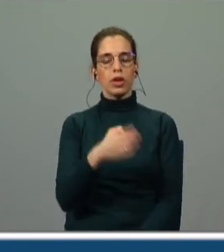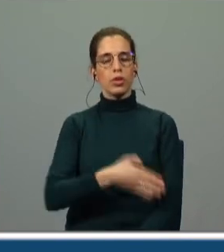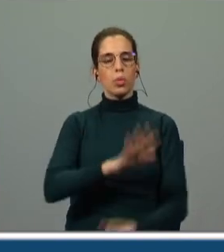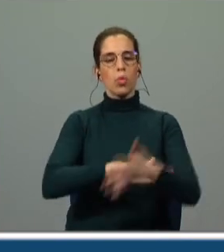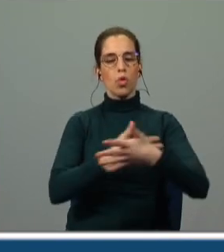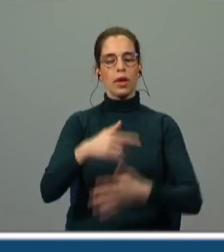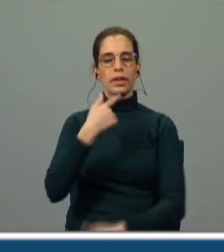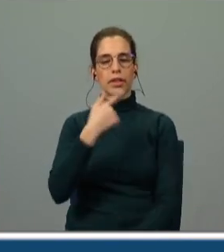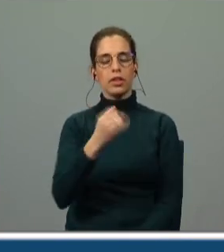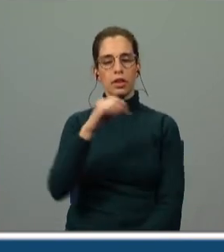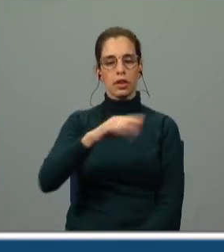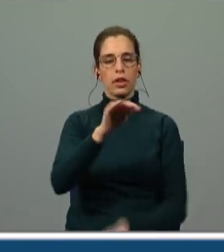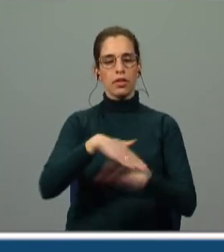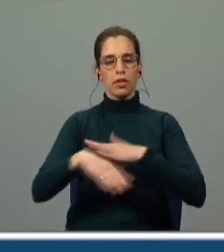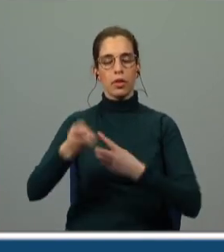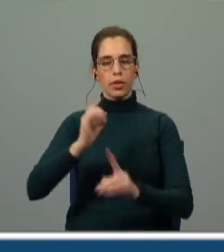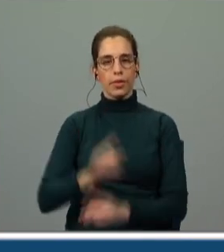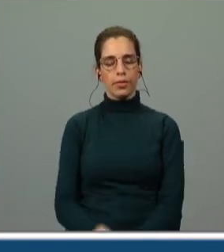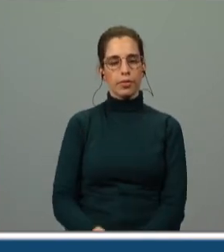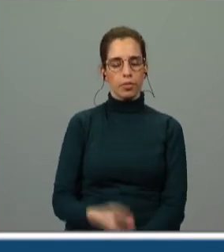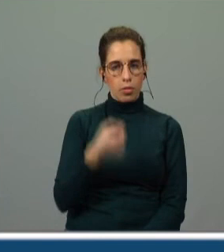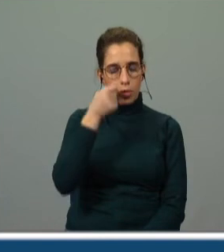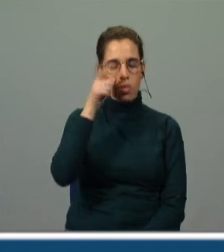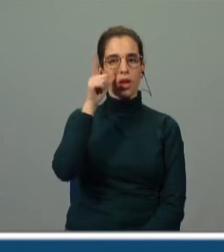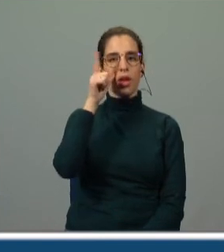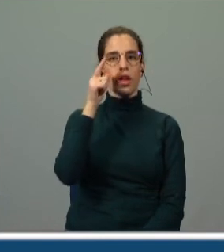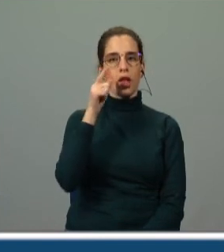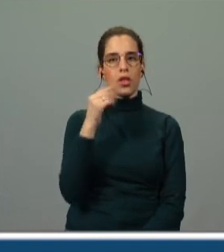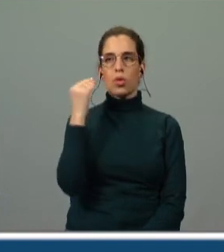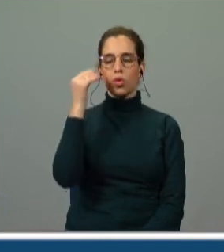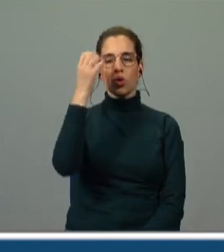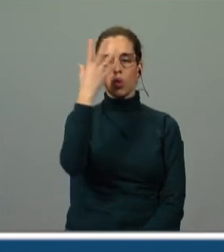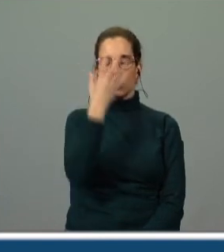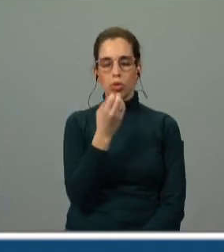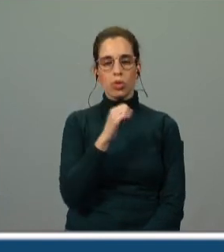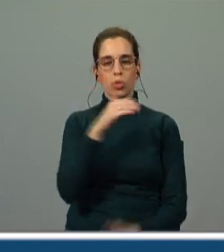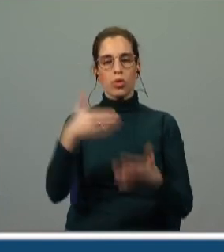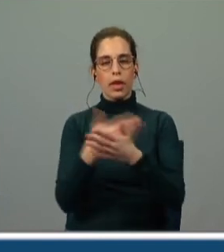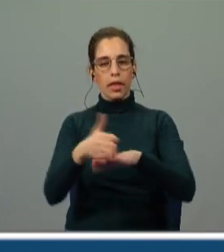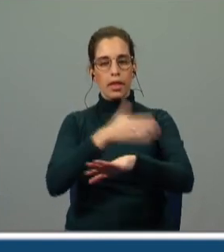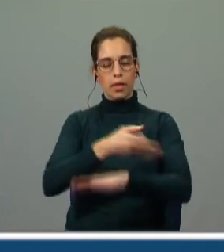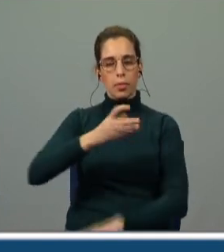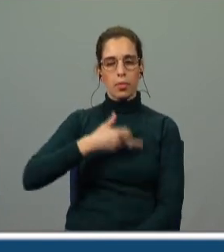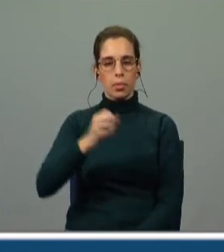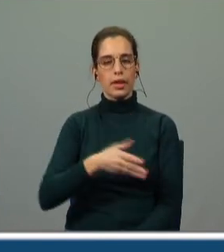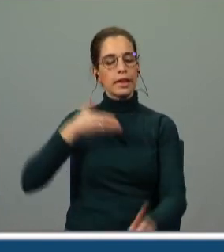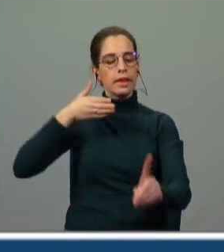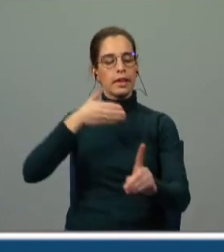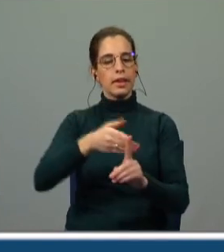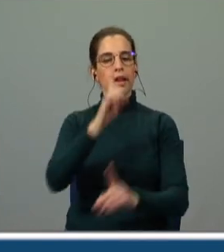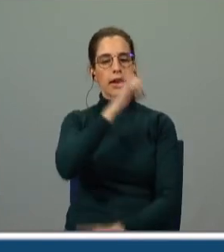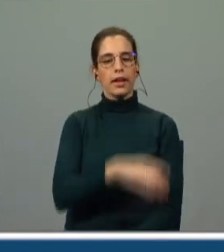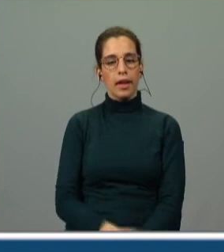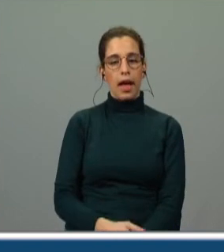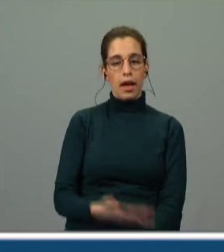pretende despertar do seu sono mortal antes de Pedro e a quem se dirige entretanto às donzelas ela diz às